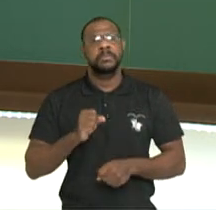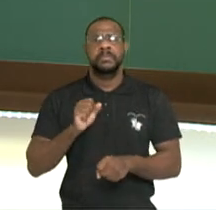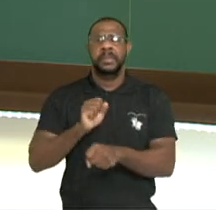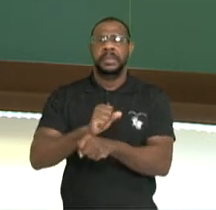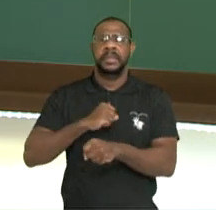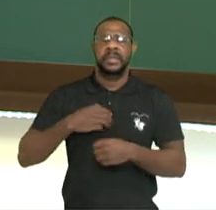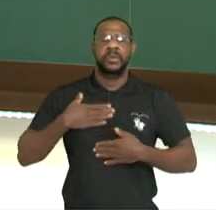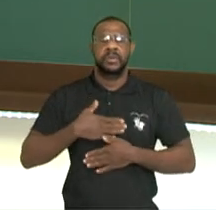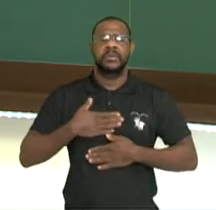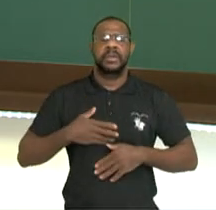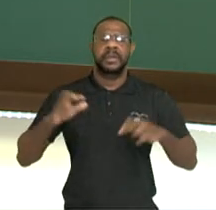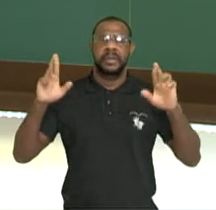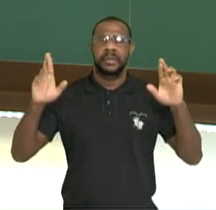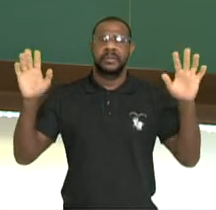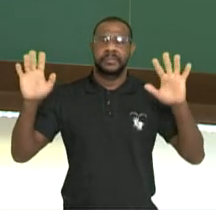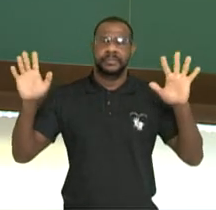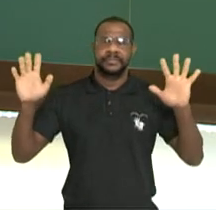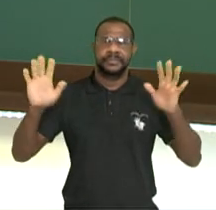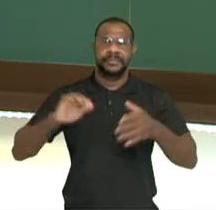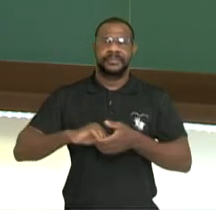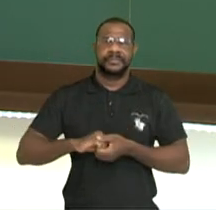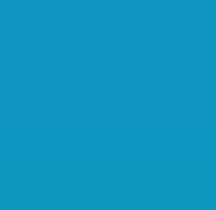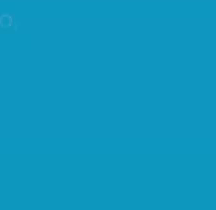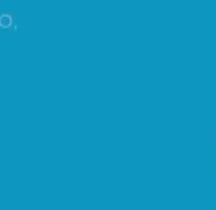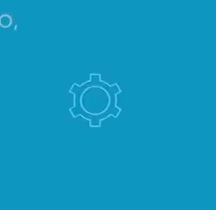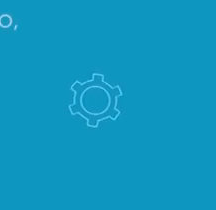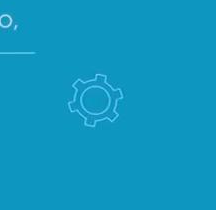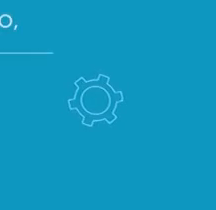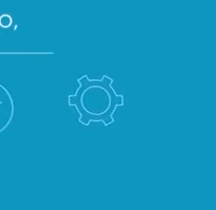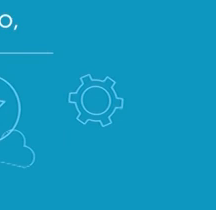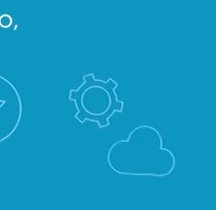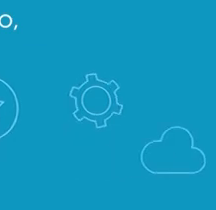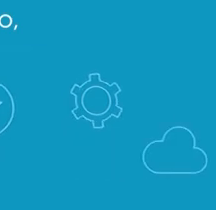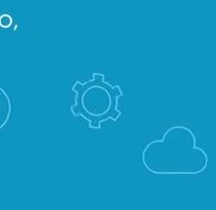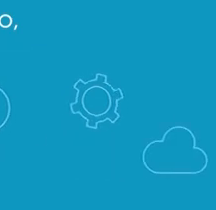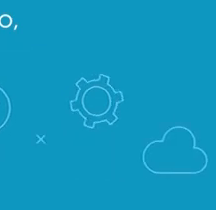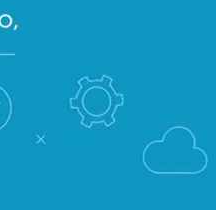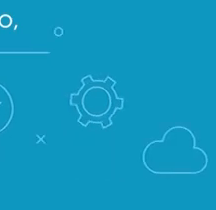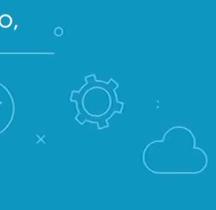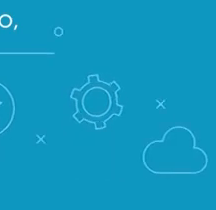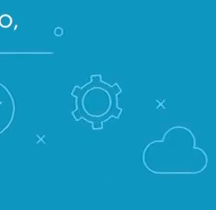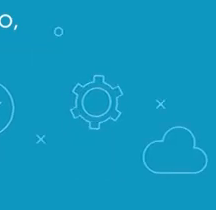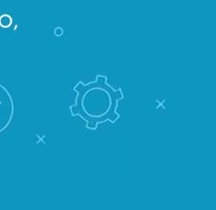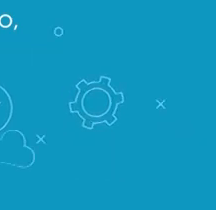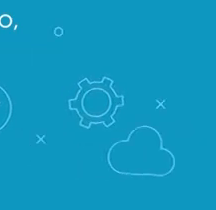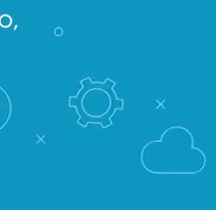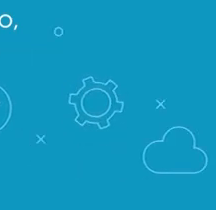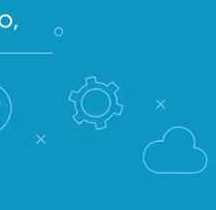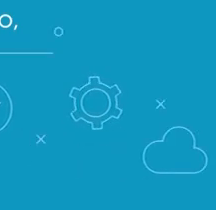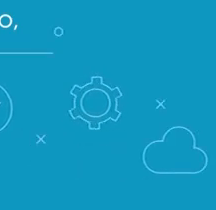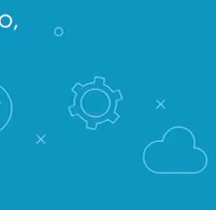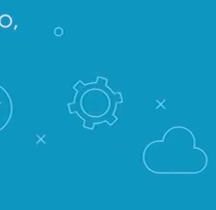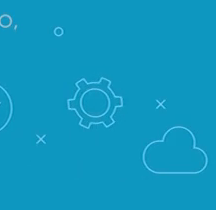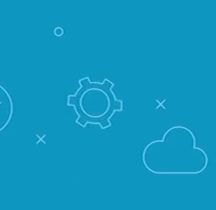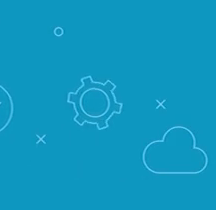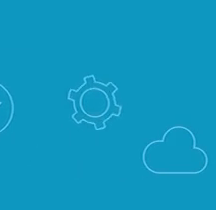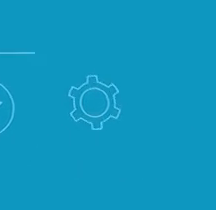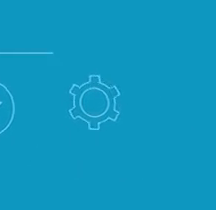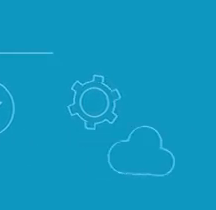tenha gostado e até breve. Tchau, tchau, tchau.